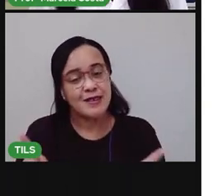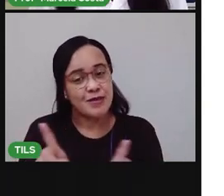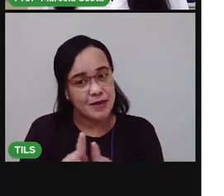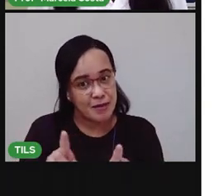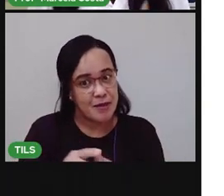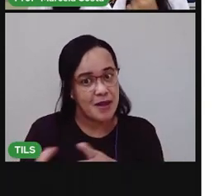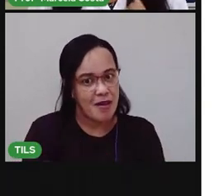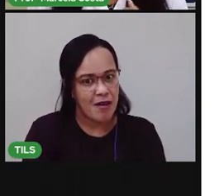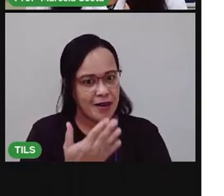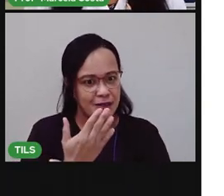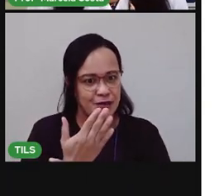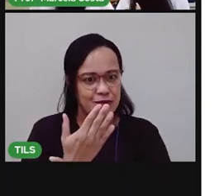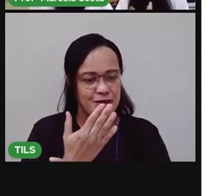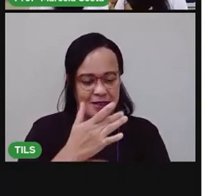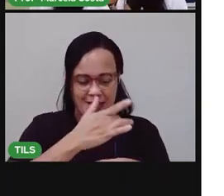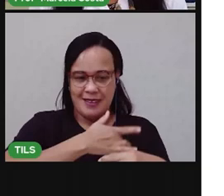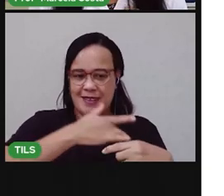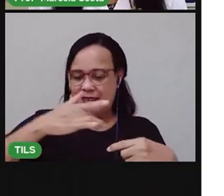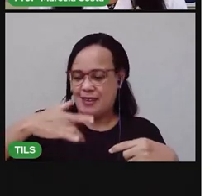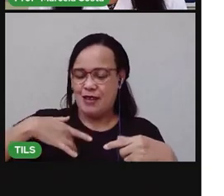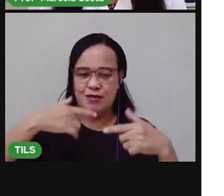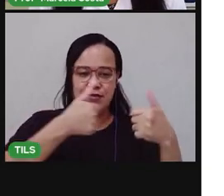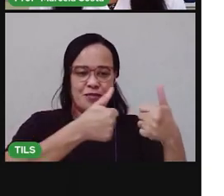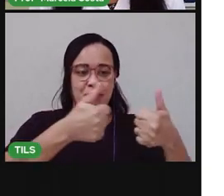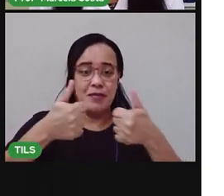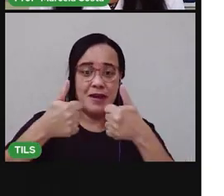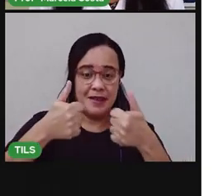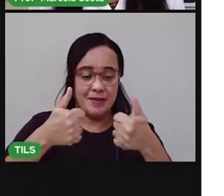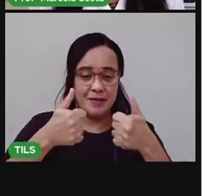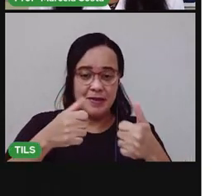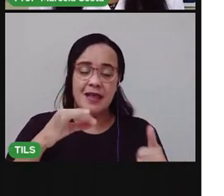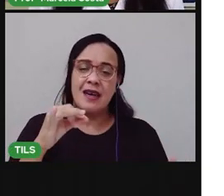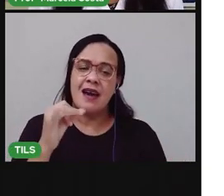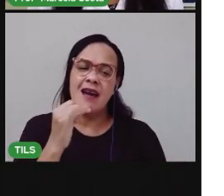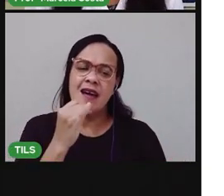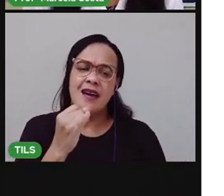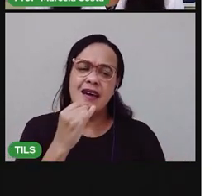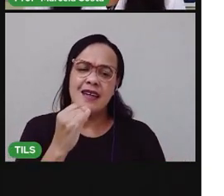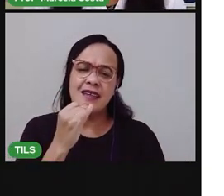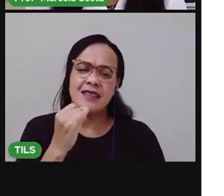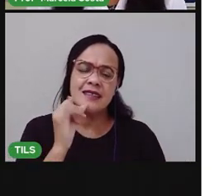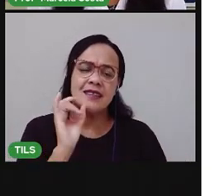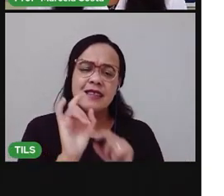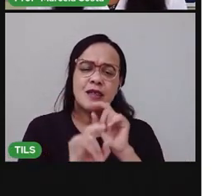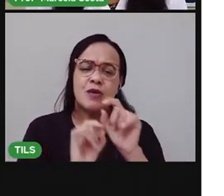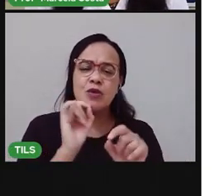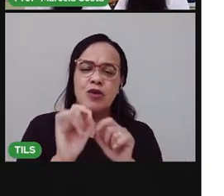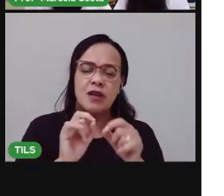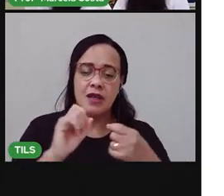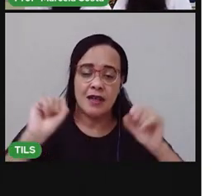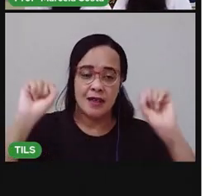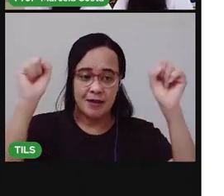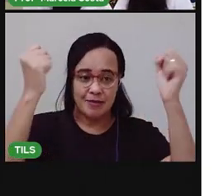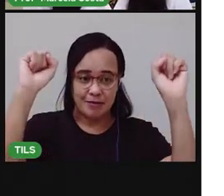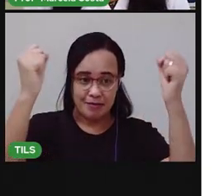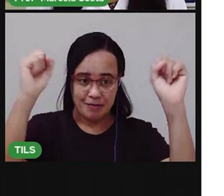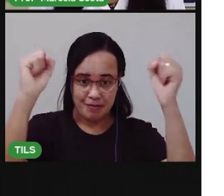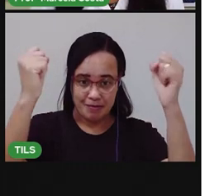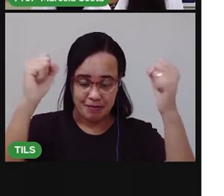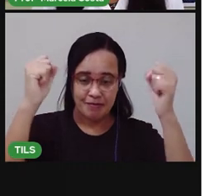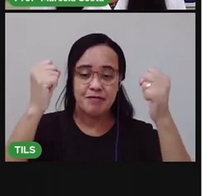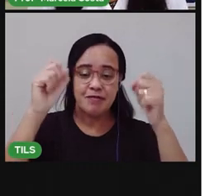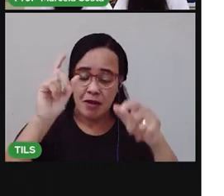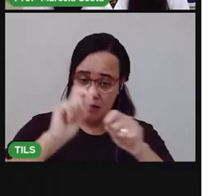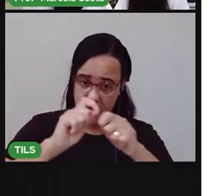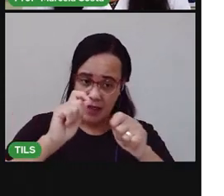saúde. Vamos ver aqui alguns exemplos. Olha, fazer atividade física. Fazer atividade